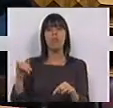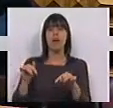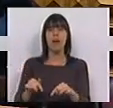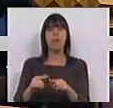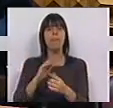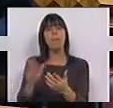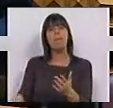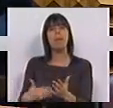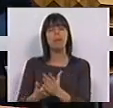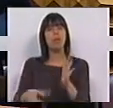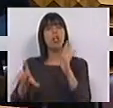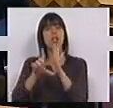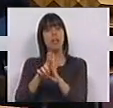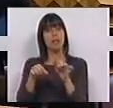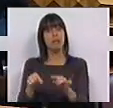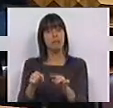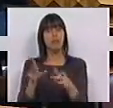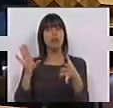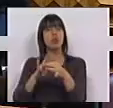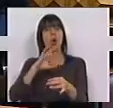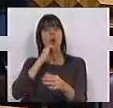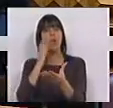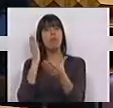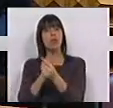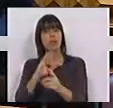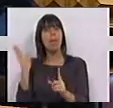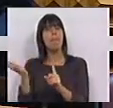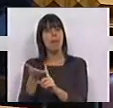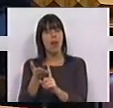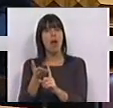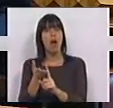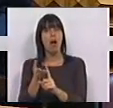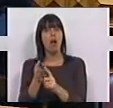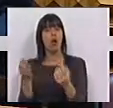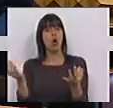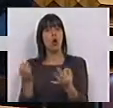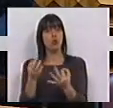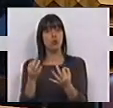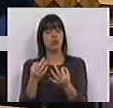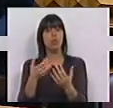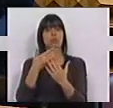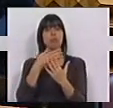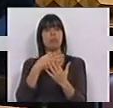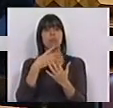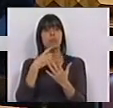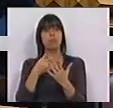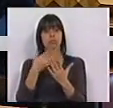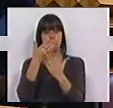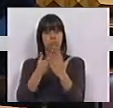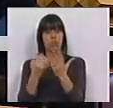com esta proposta de lei, justamente sobre o Código do Processo Penal, e tendo uma declaração de